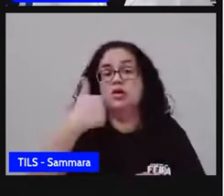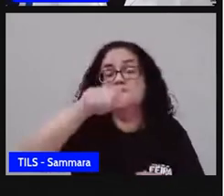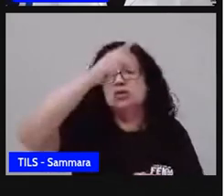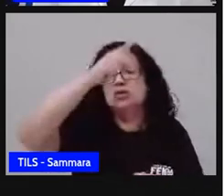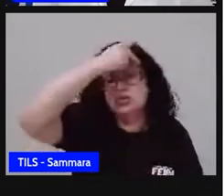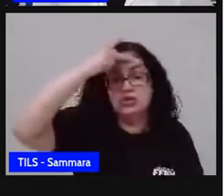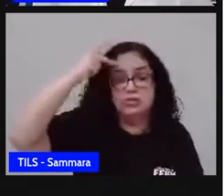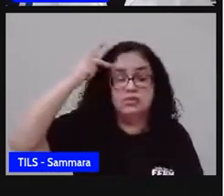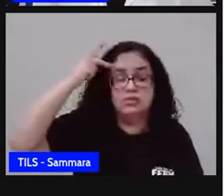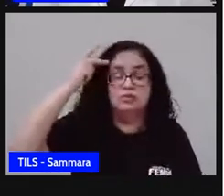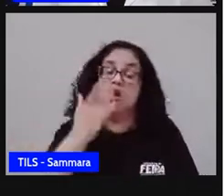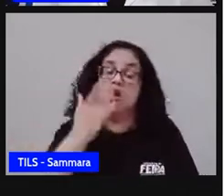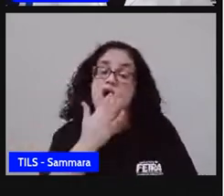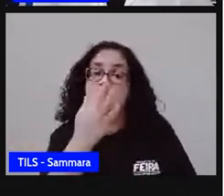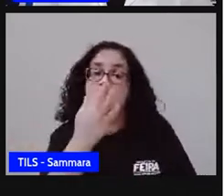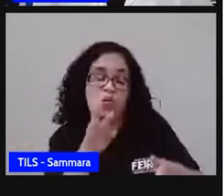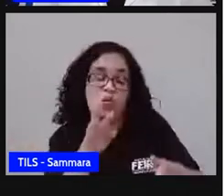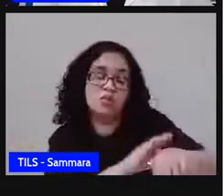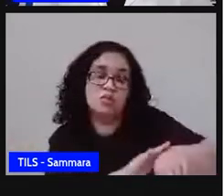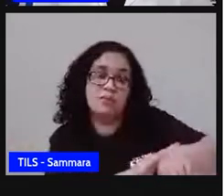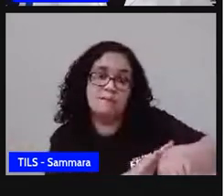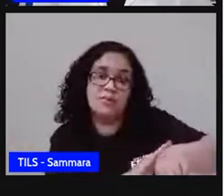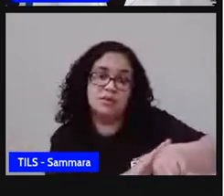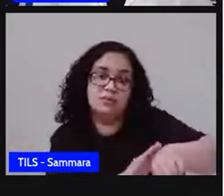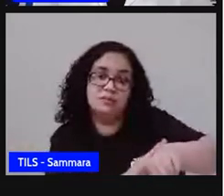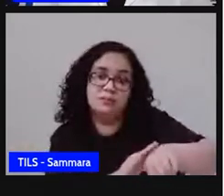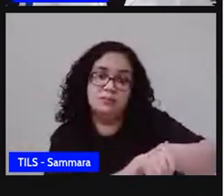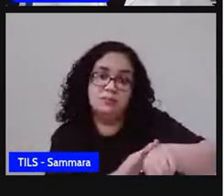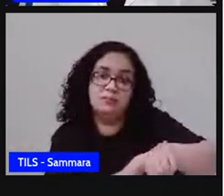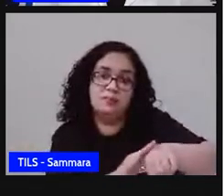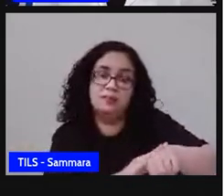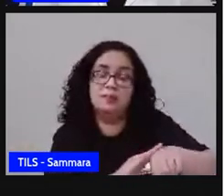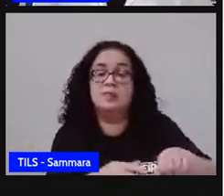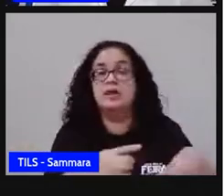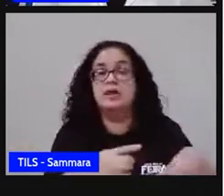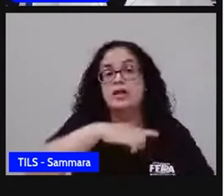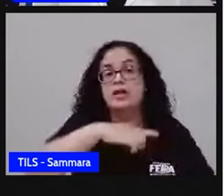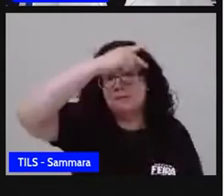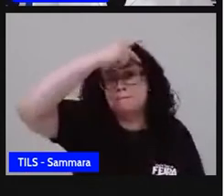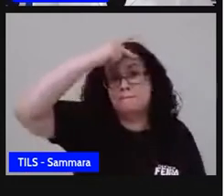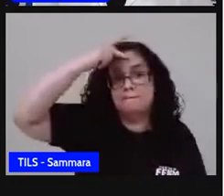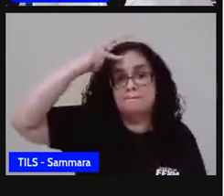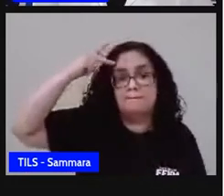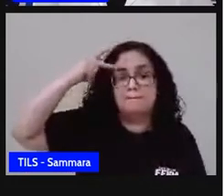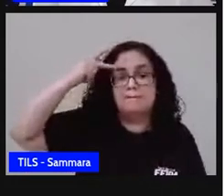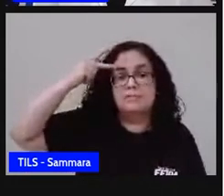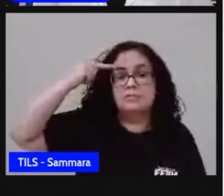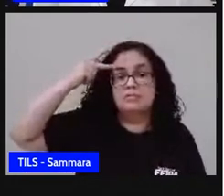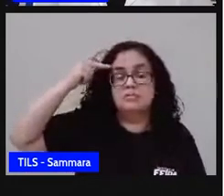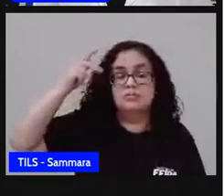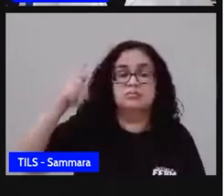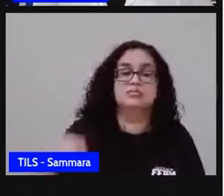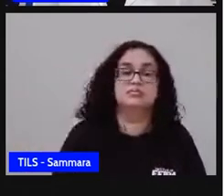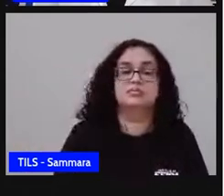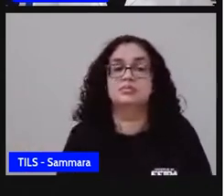pessoas pela cor da pele. E impingindo aquelas pessoas cargos